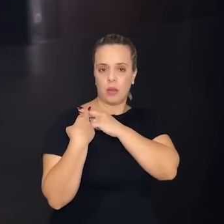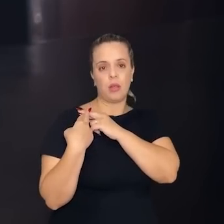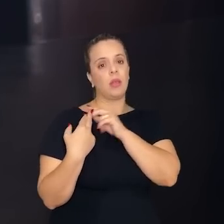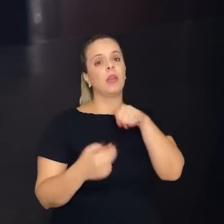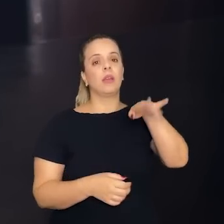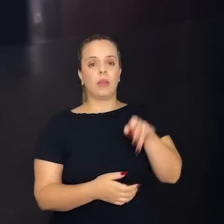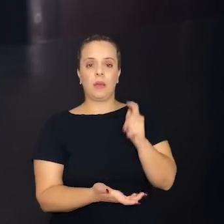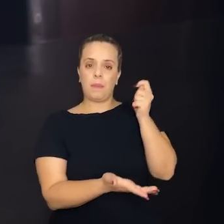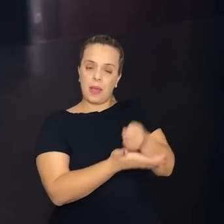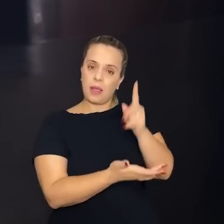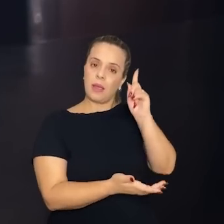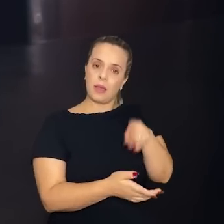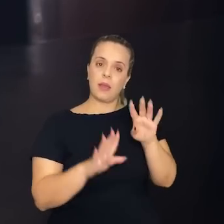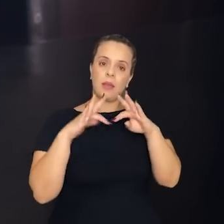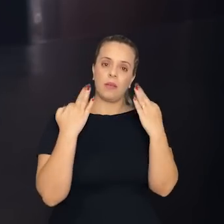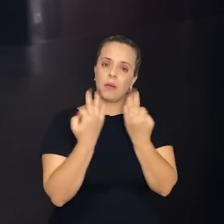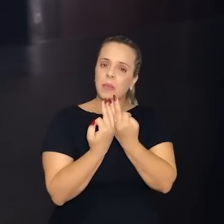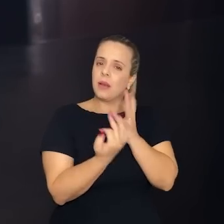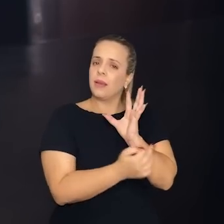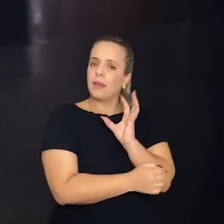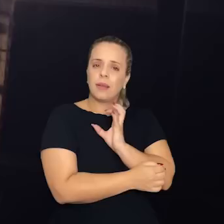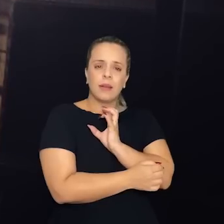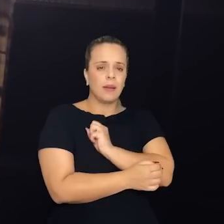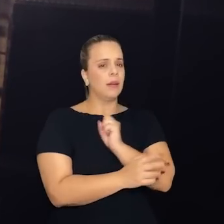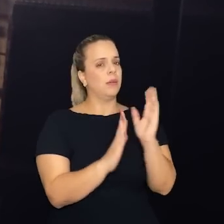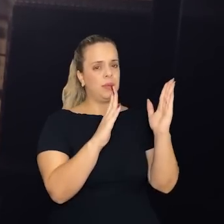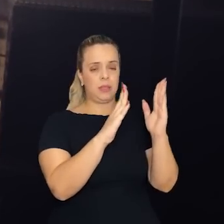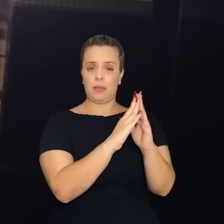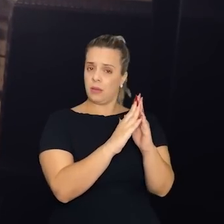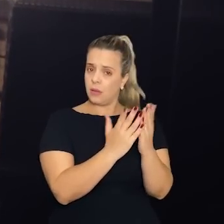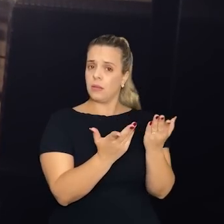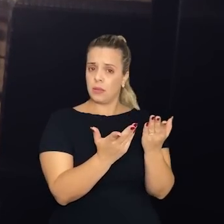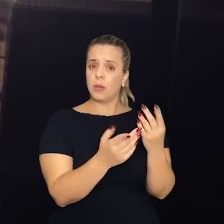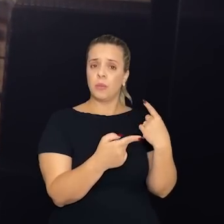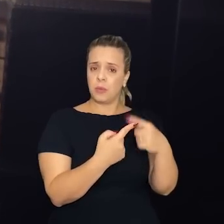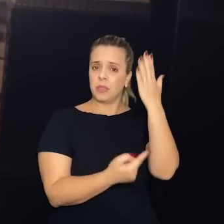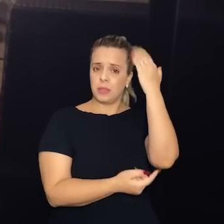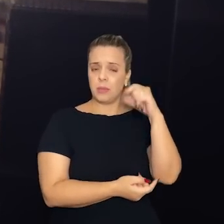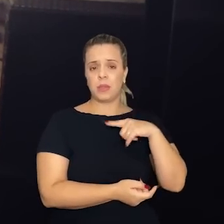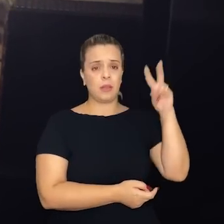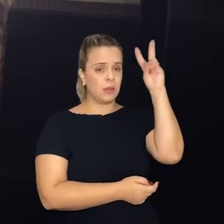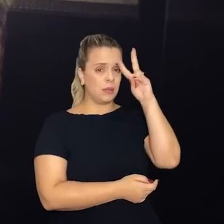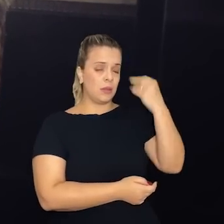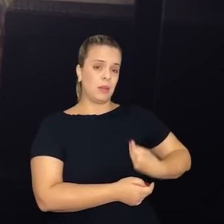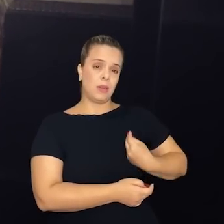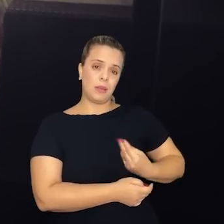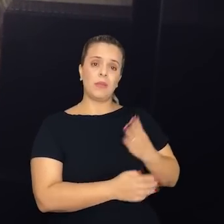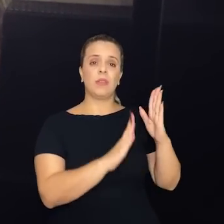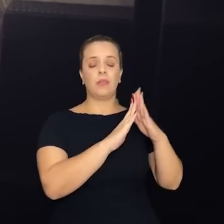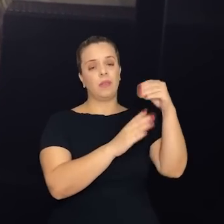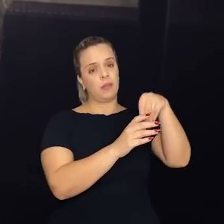da família que tem um grande amor envolvido nisso aí, que tem história vivida aqui dentro.